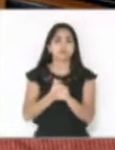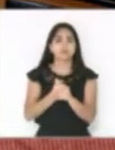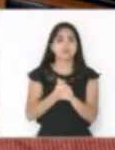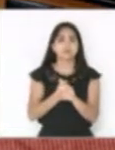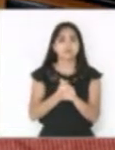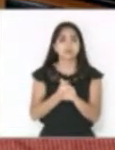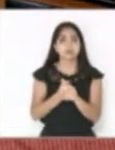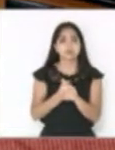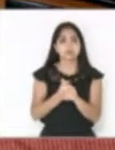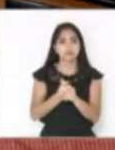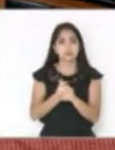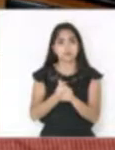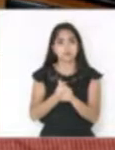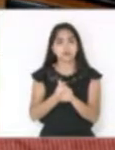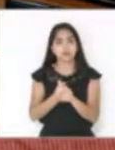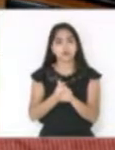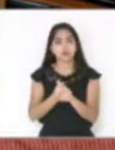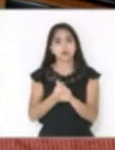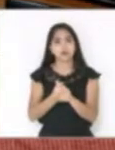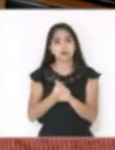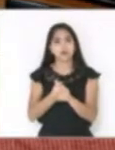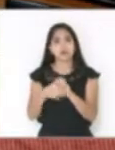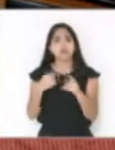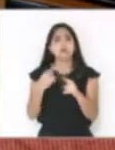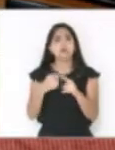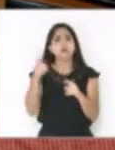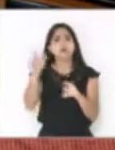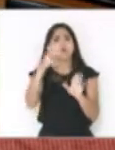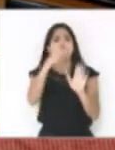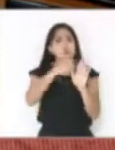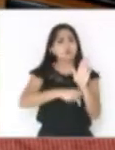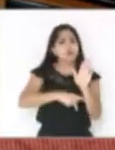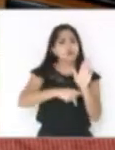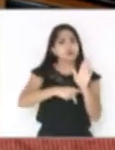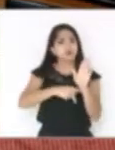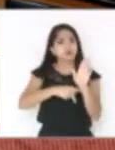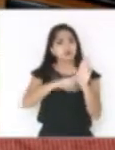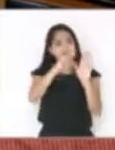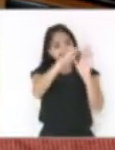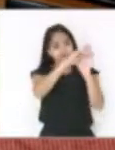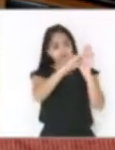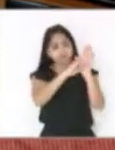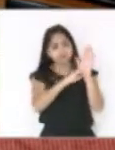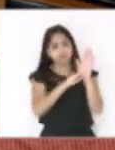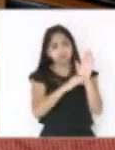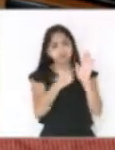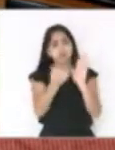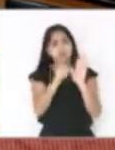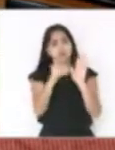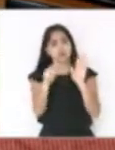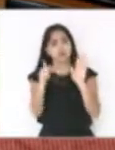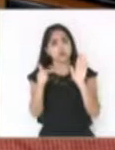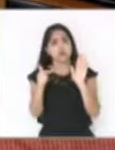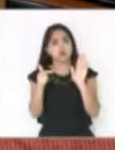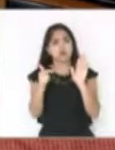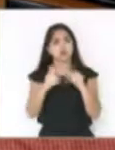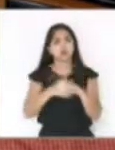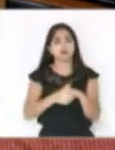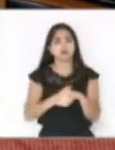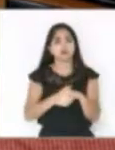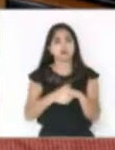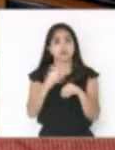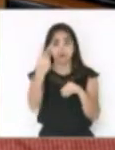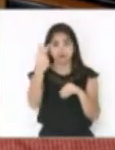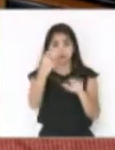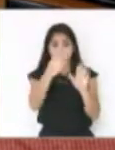relação ao conjunto. Pergunta que faço para responder depois. por que o outro projeto não está na pauta hoje, já que na pauta anterior eles estavam